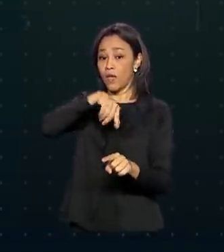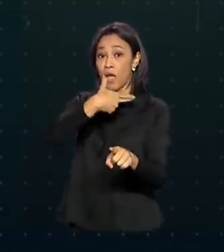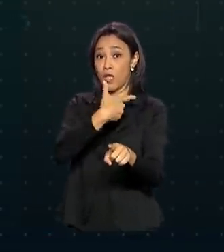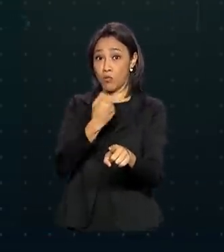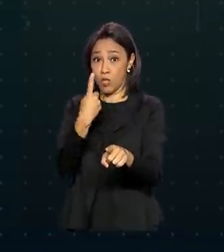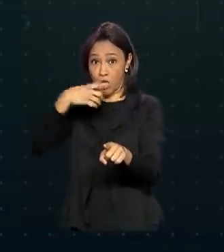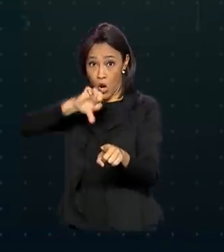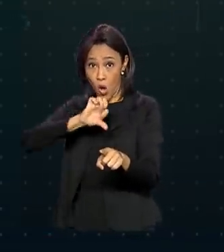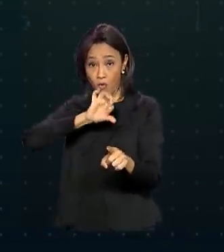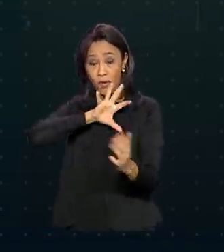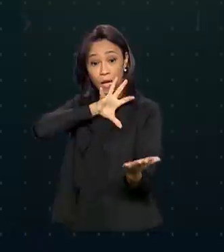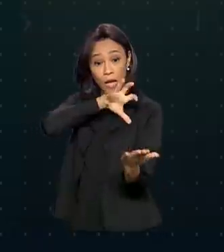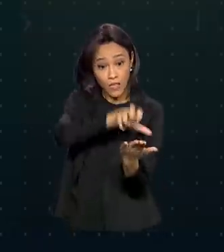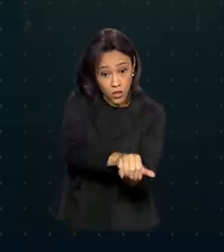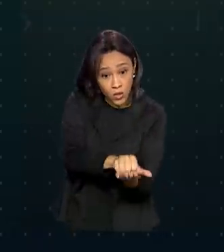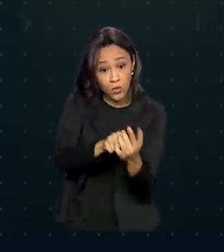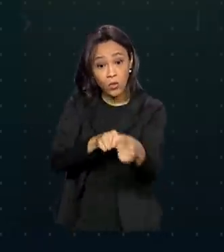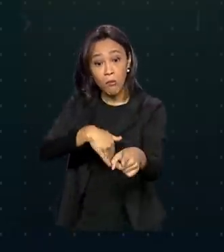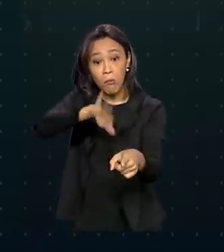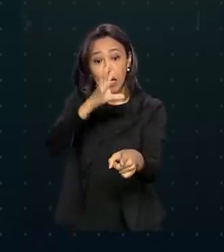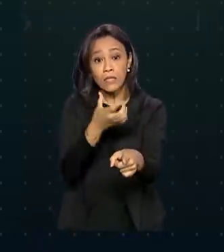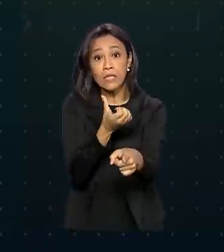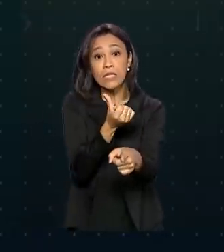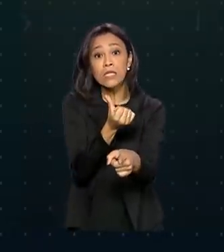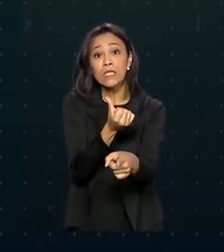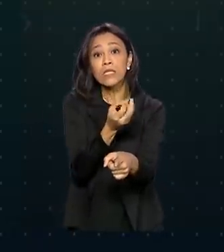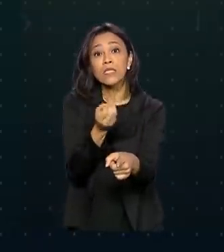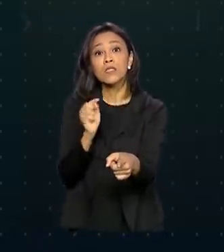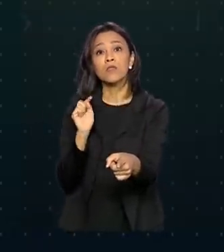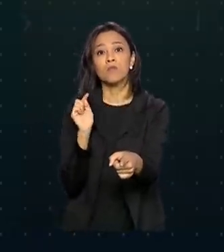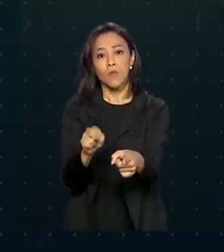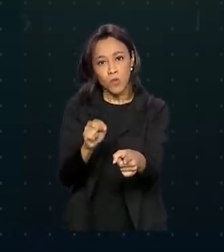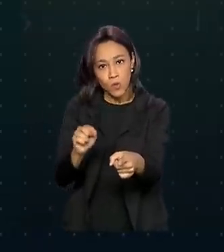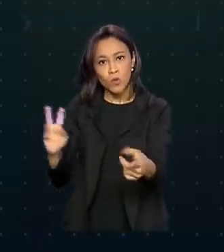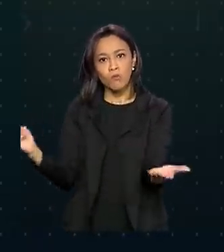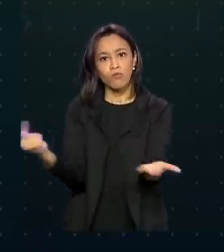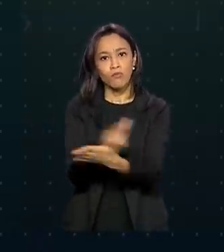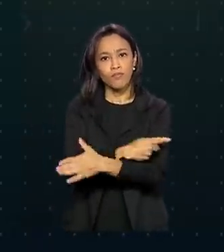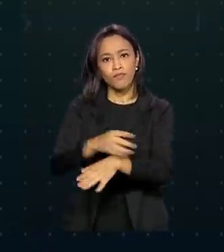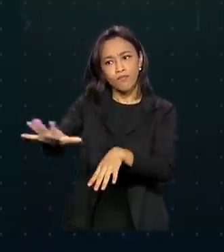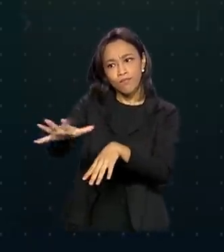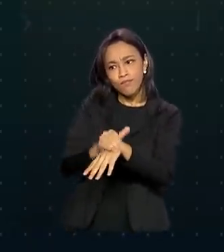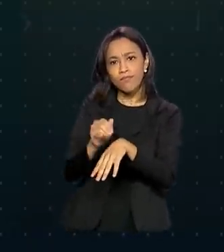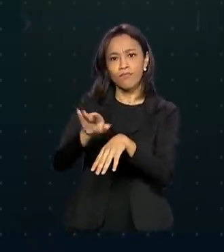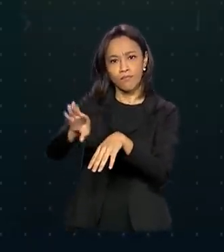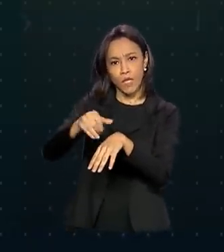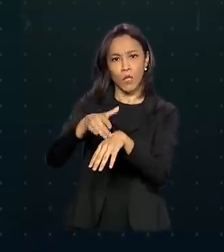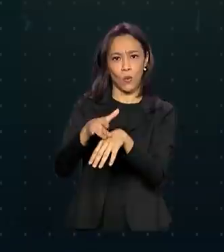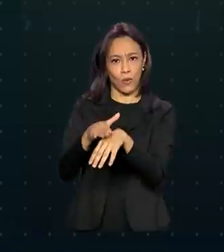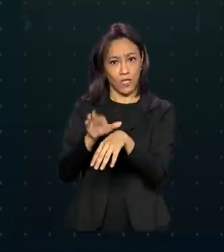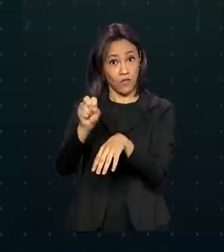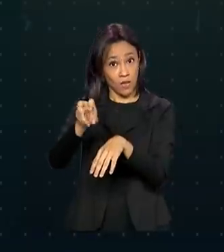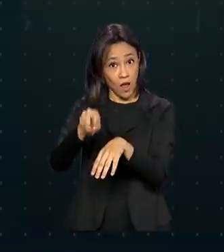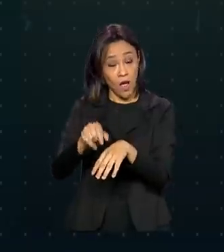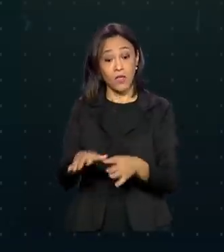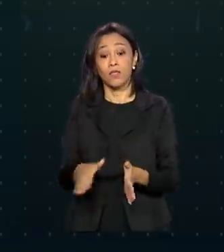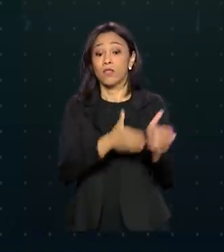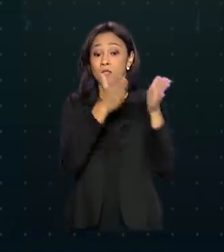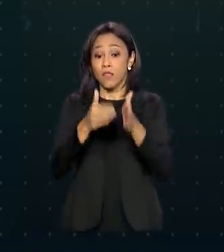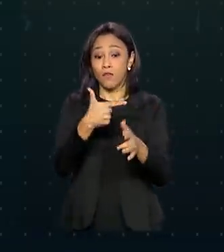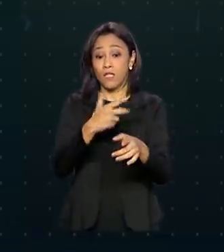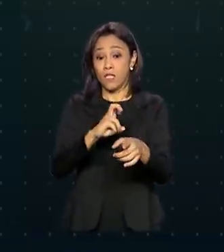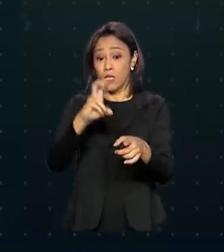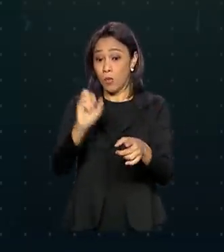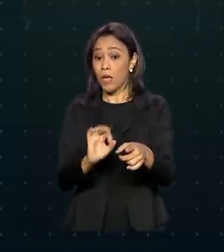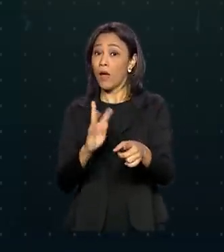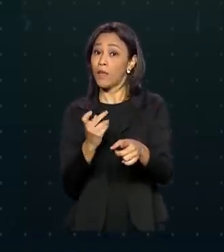foram notificados mais de 600 mil casos confirmados de hepatites virais no Brasil. 25% de hepatite A,